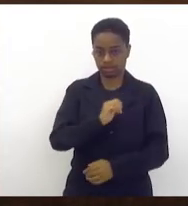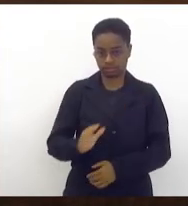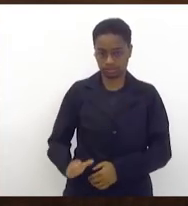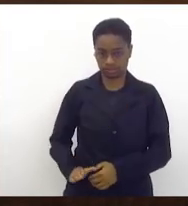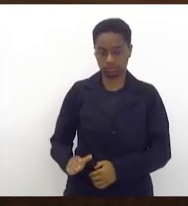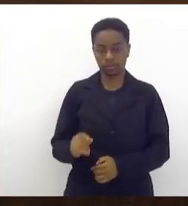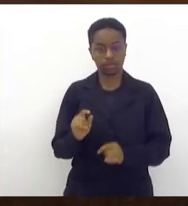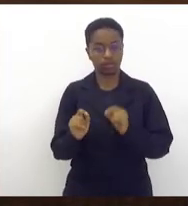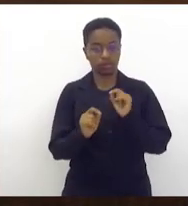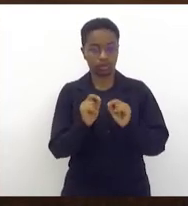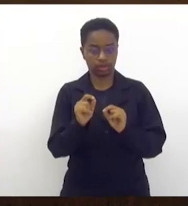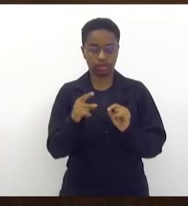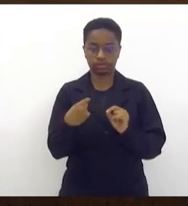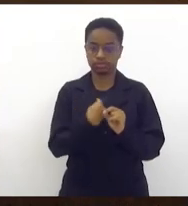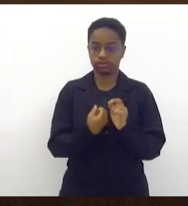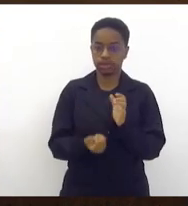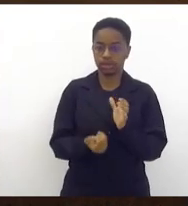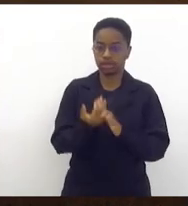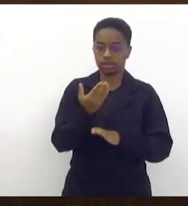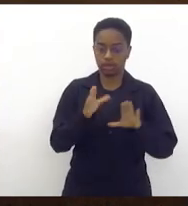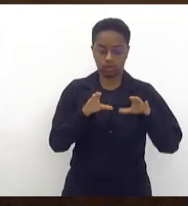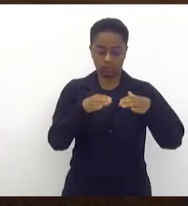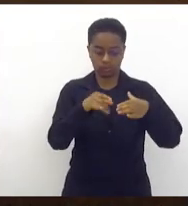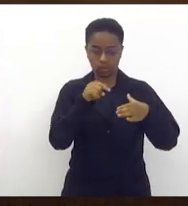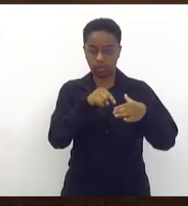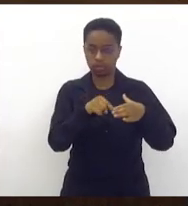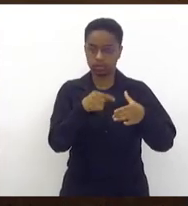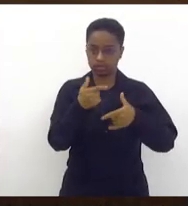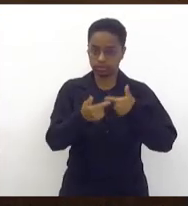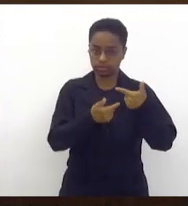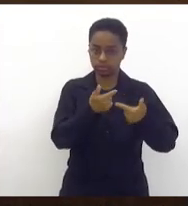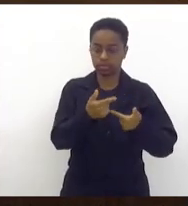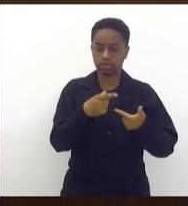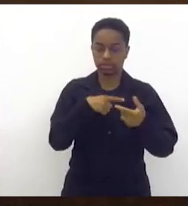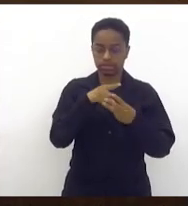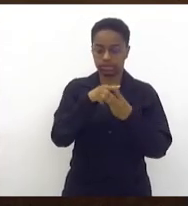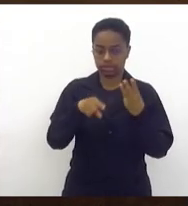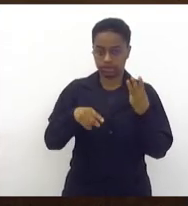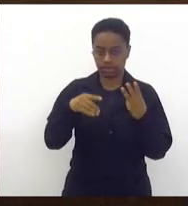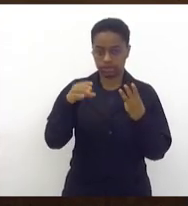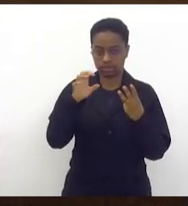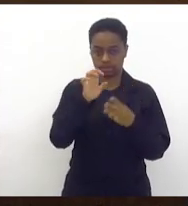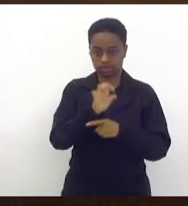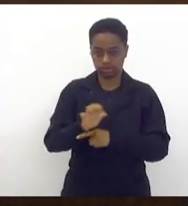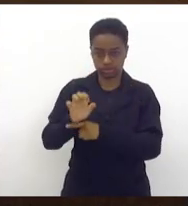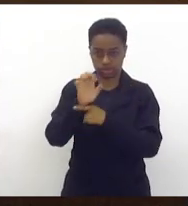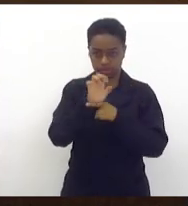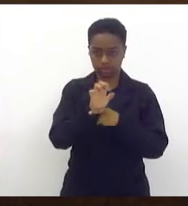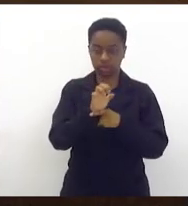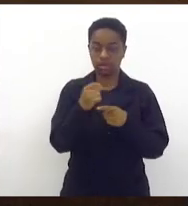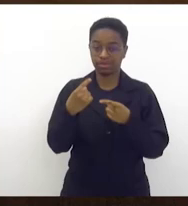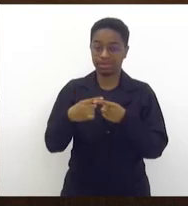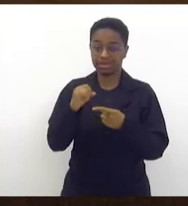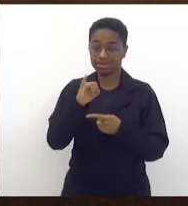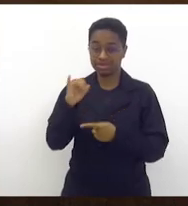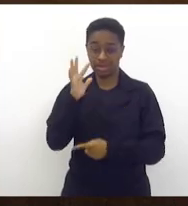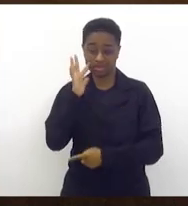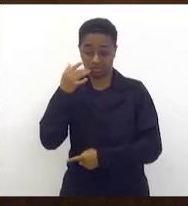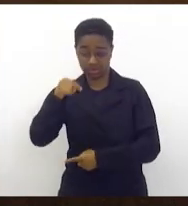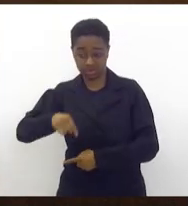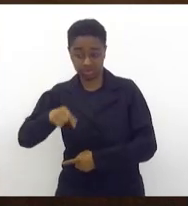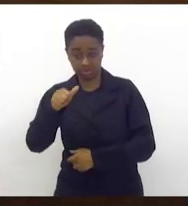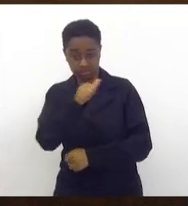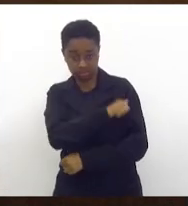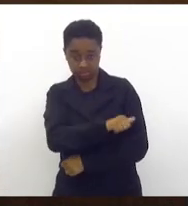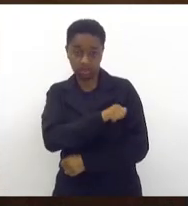é que criemos uma frente parlamentar com os três estados envolvidos, até porque, quando você resolve para o Rio, você tem que,